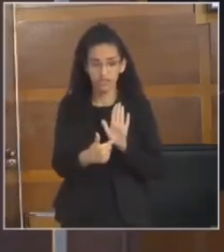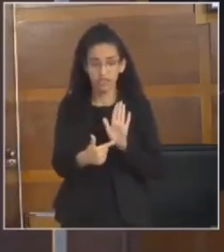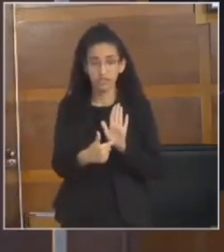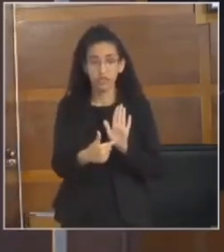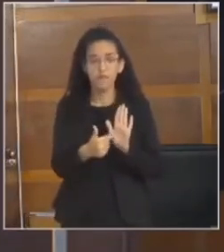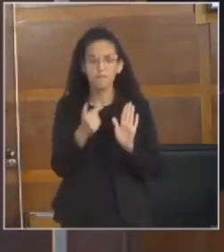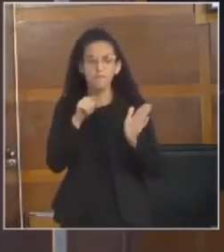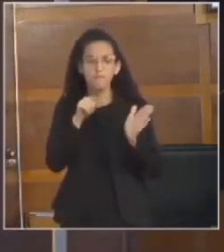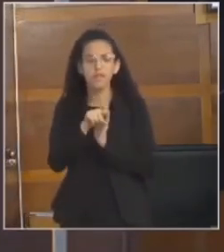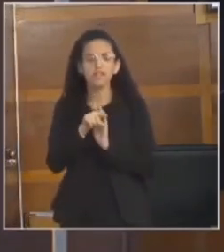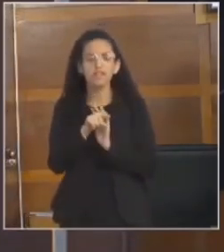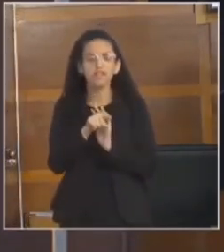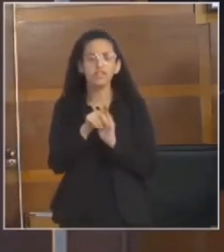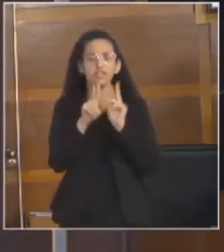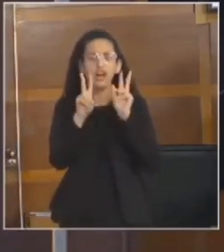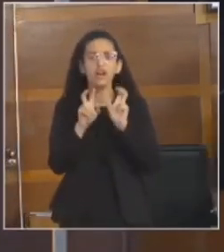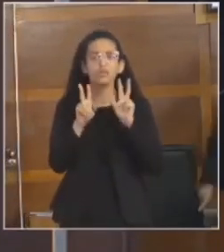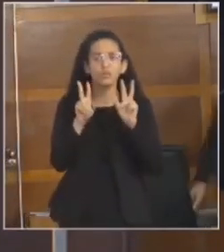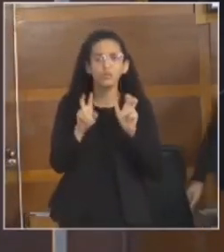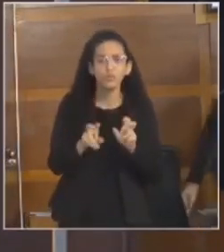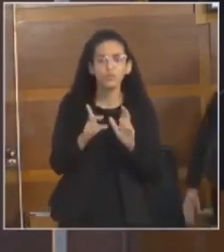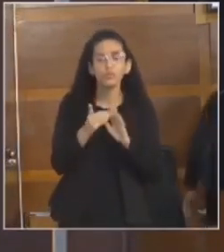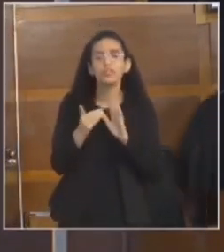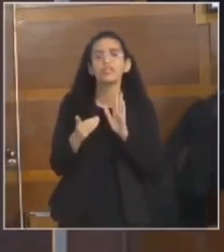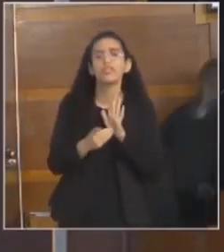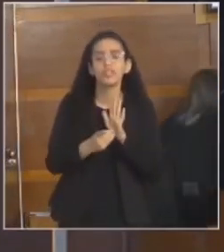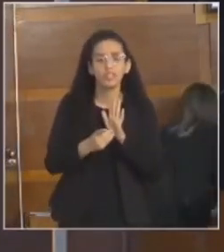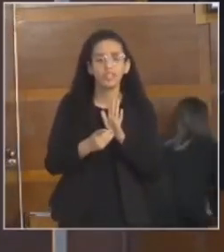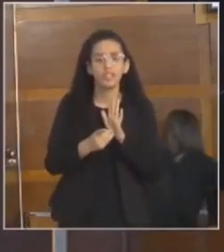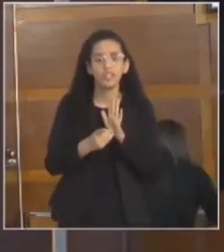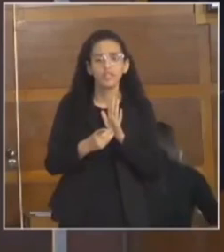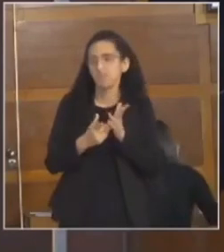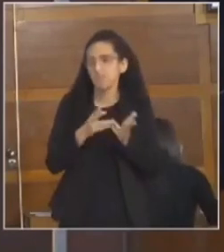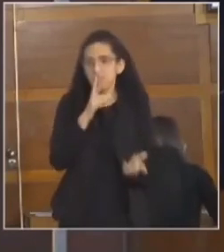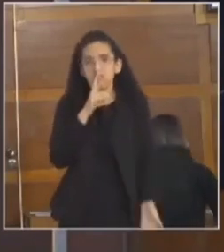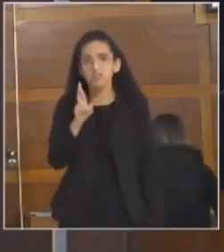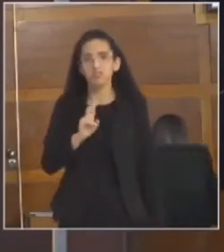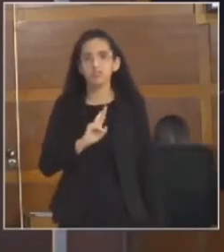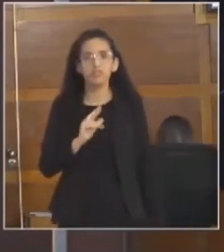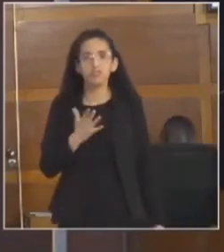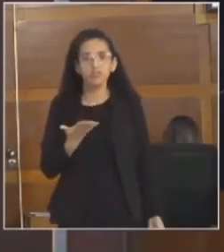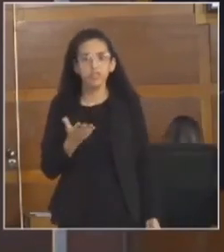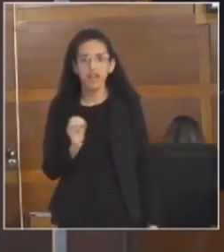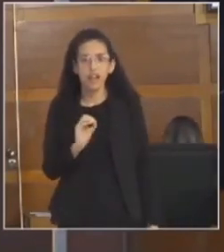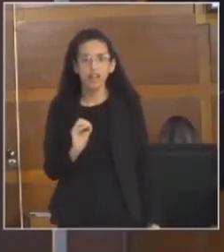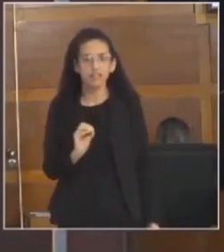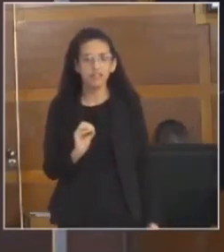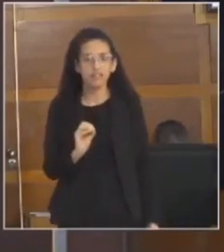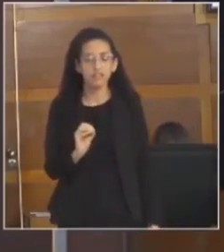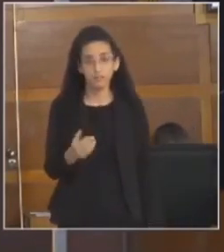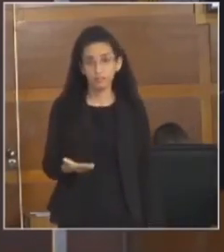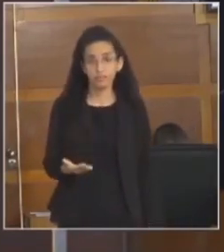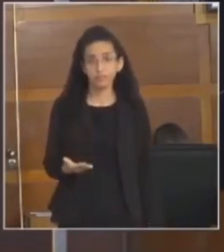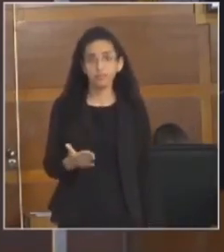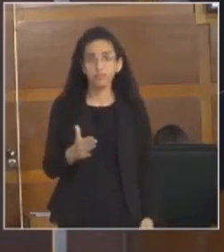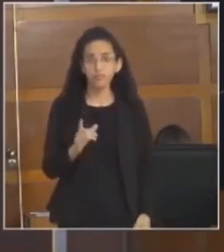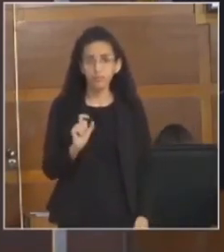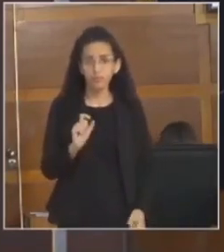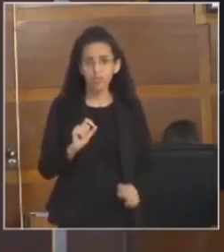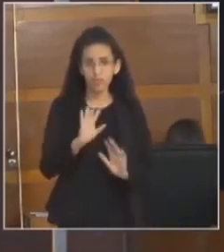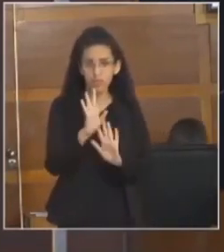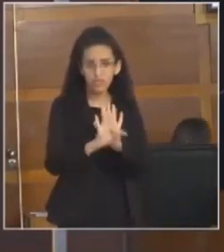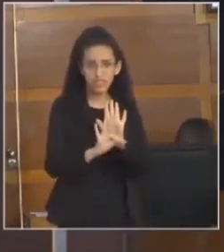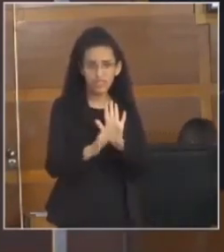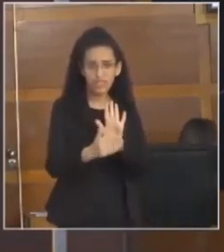casa perguntando sobre essa questão do decreto que não foi respondido pelo governo. Então, o que foi